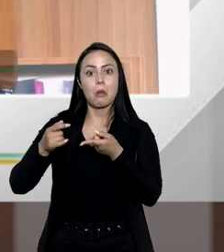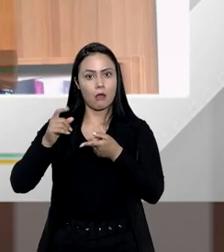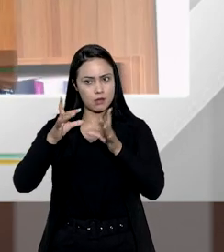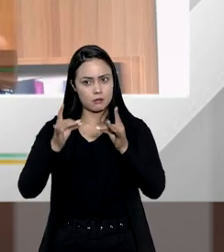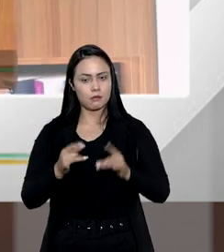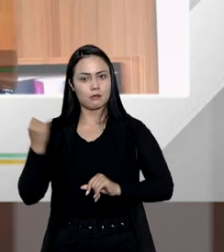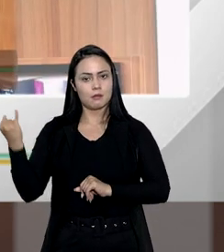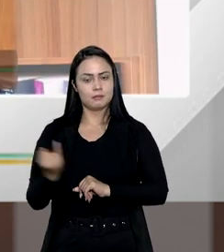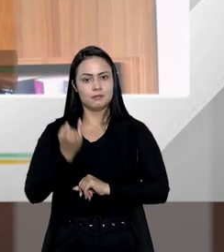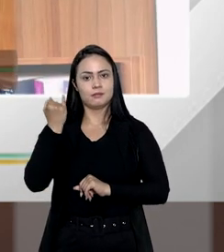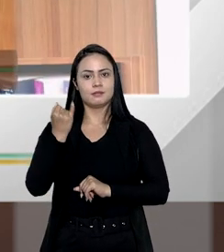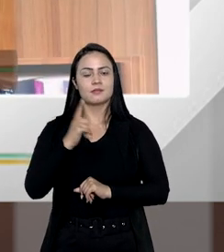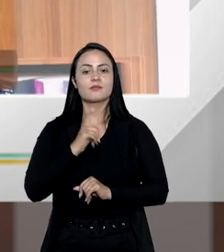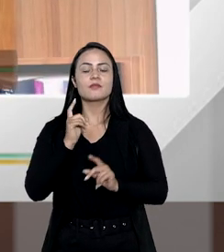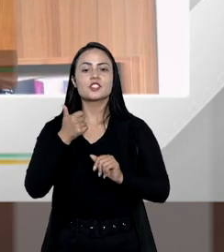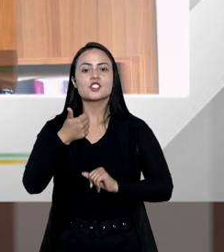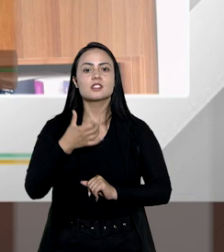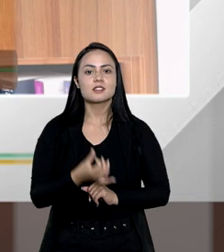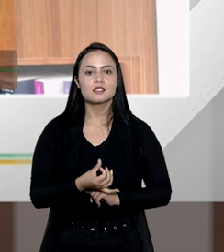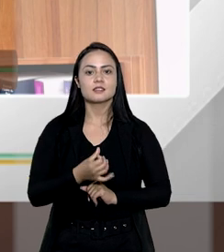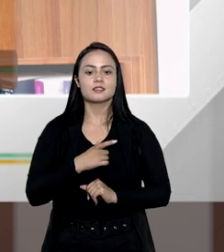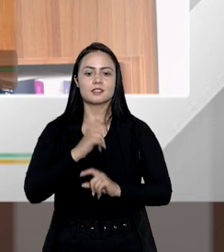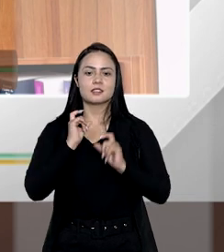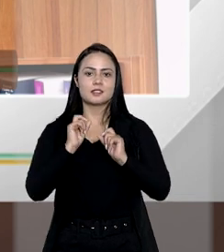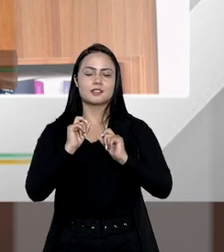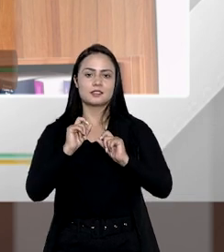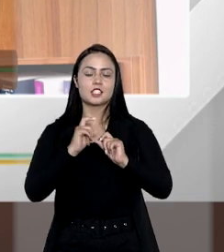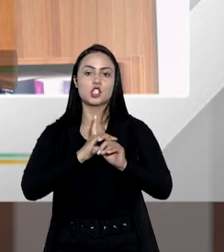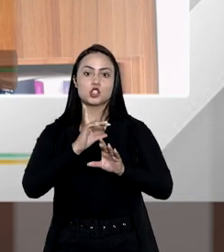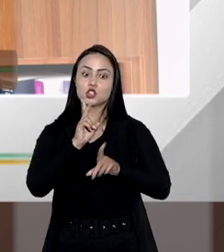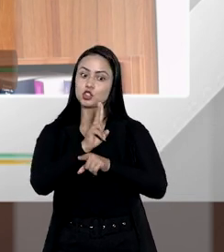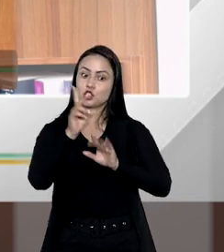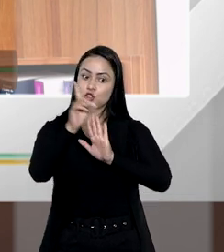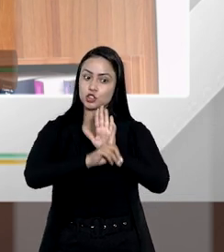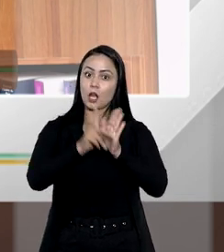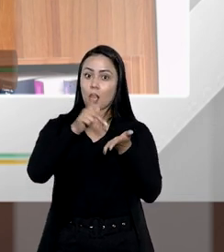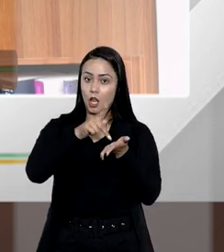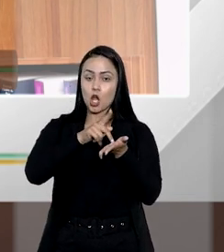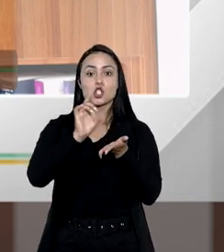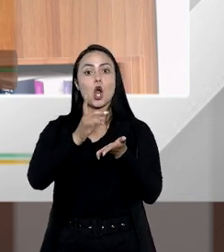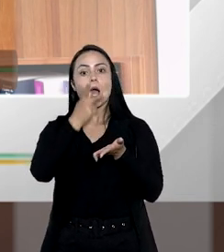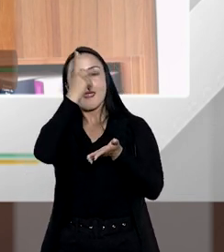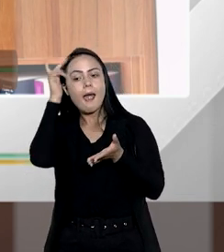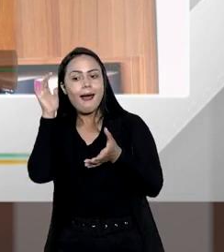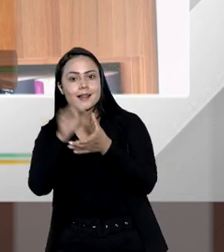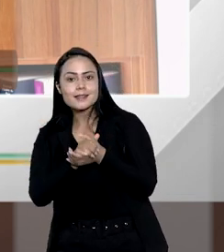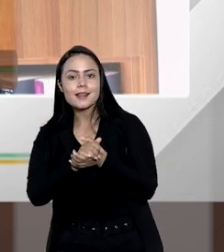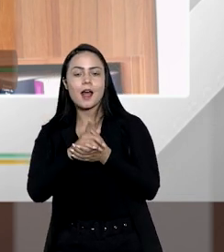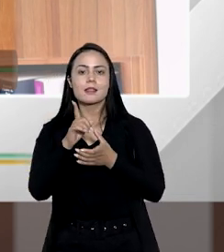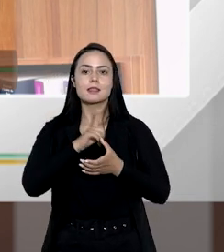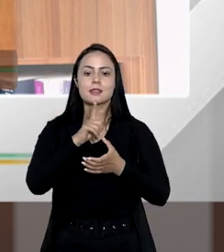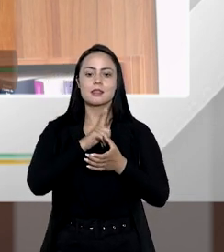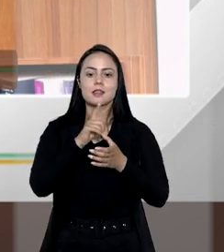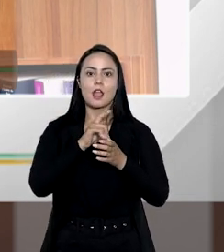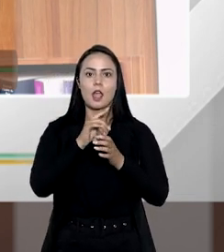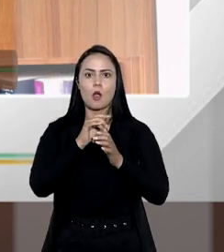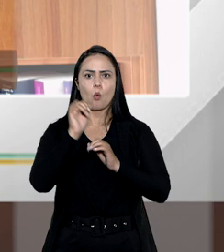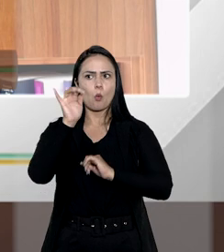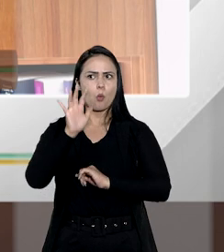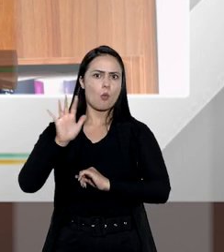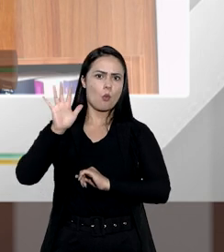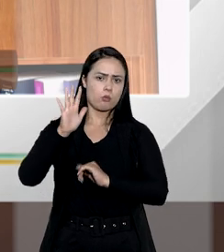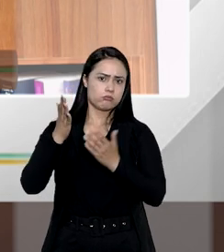importantíssimo porque o código civil de 16 deferia esse direito real apenas a quem era casado pelo regime de comunhão universal